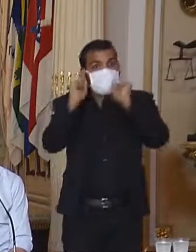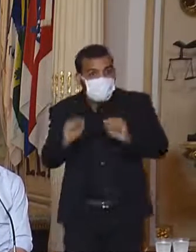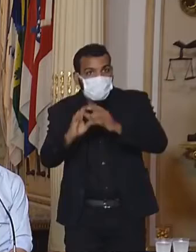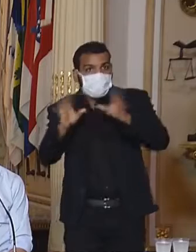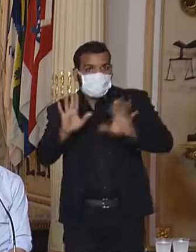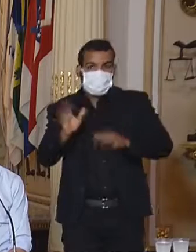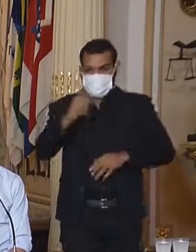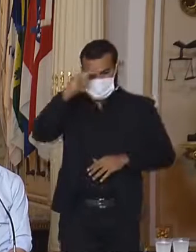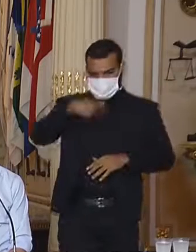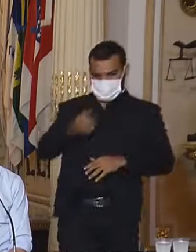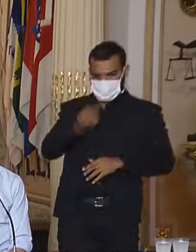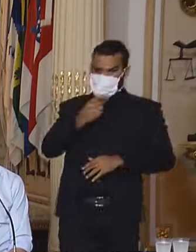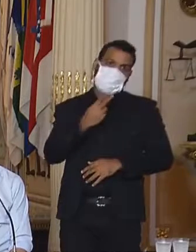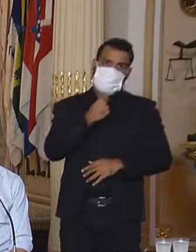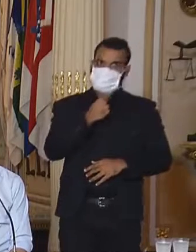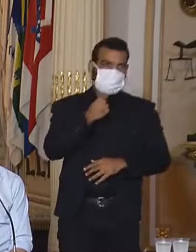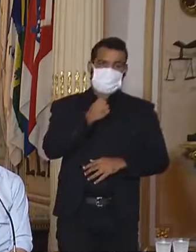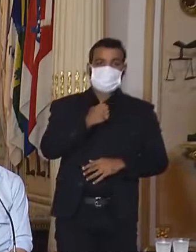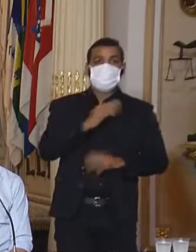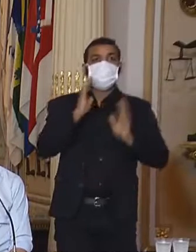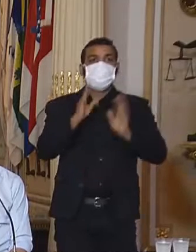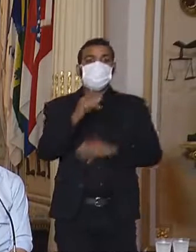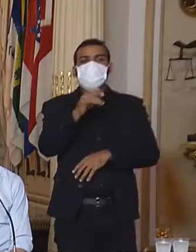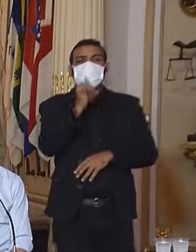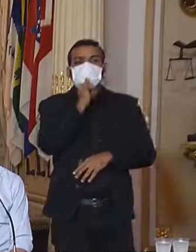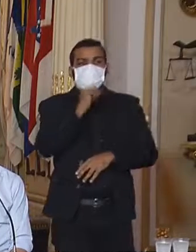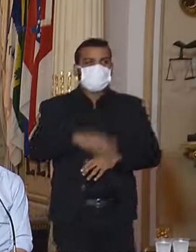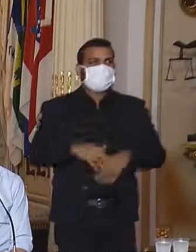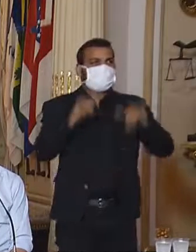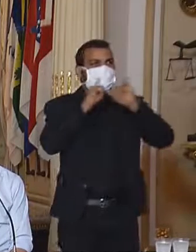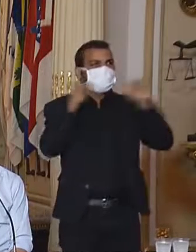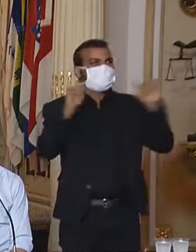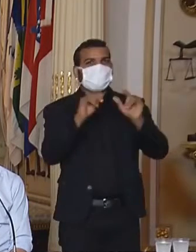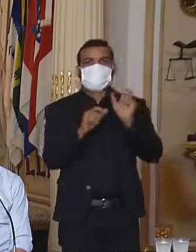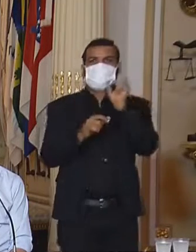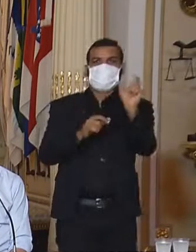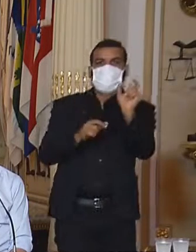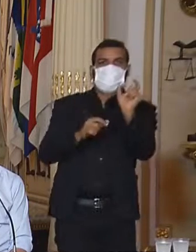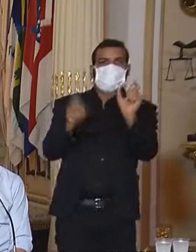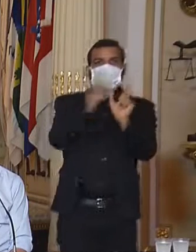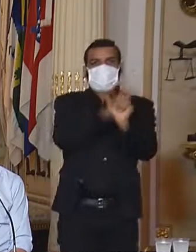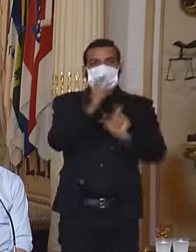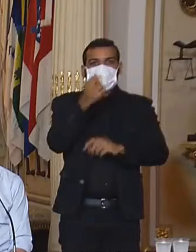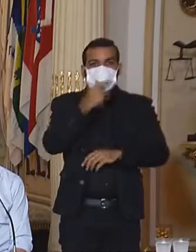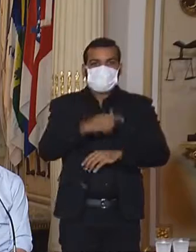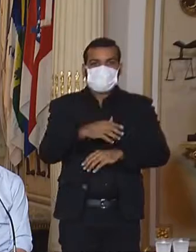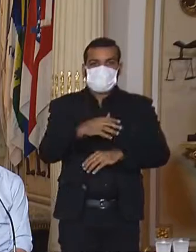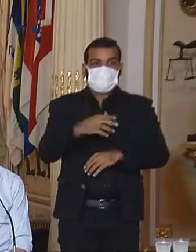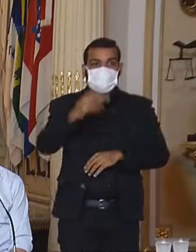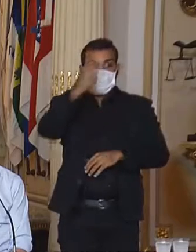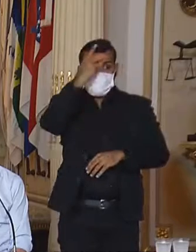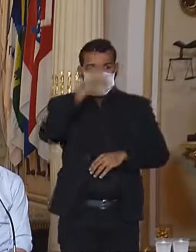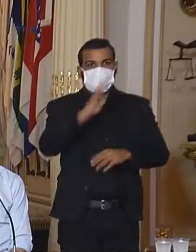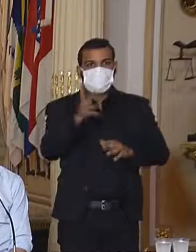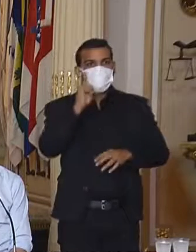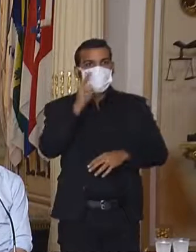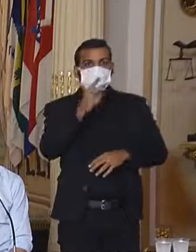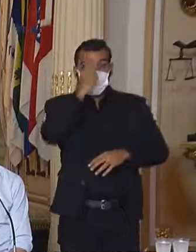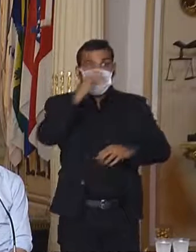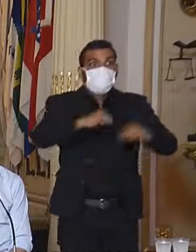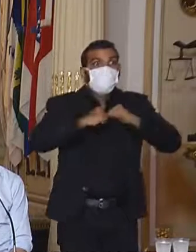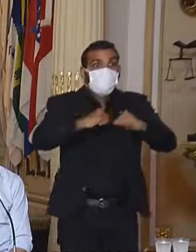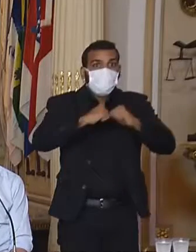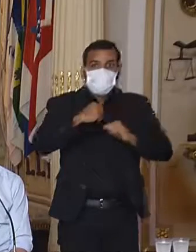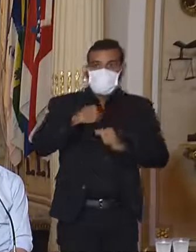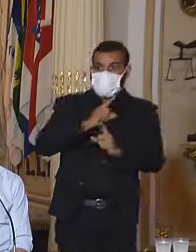ser, mas só reforçando, porque toda vez que se anuncia uma medicação como essa e a gente já viu em outras situações uma corrida